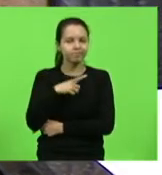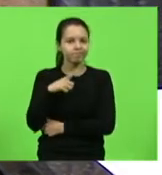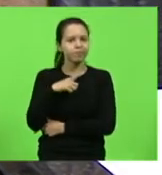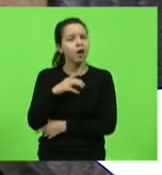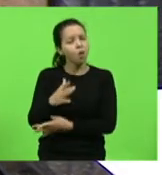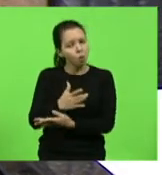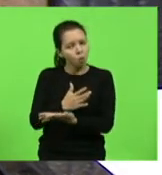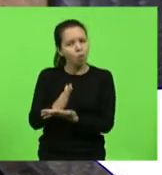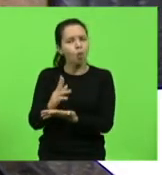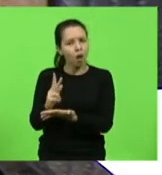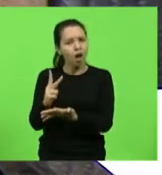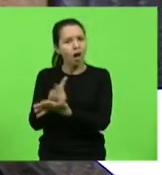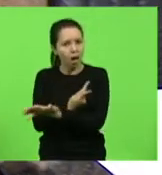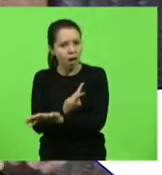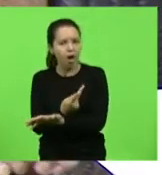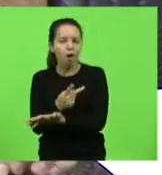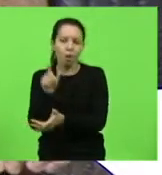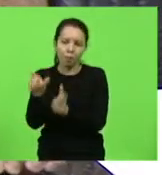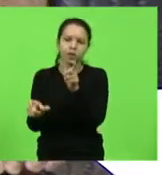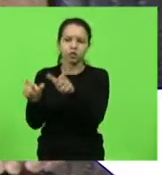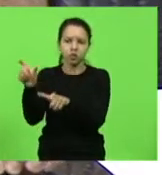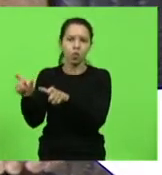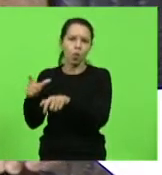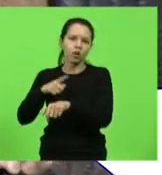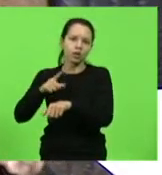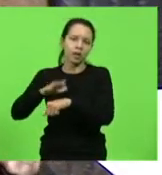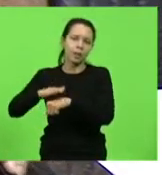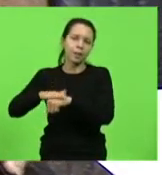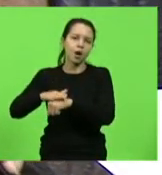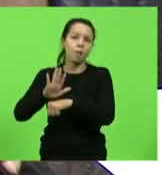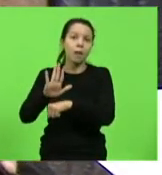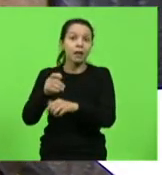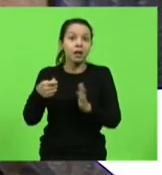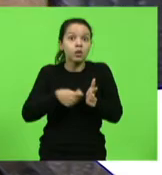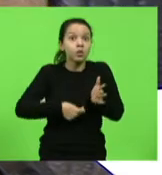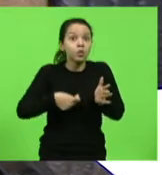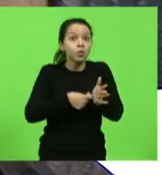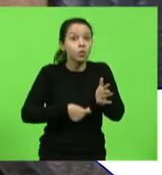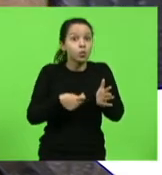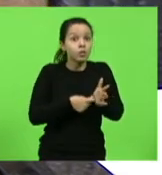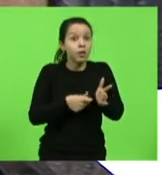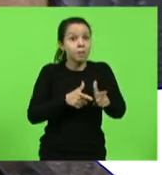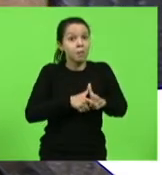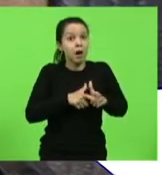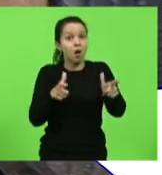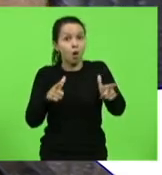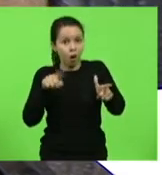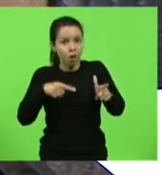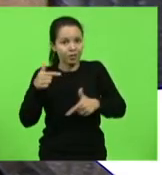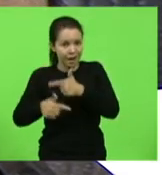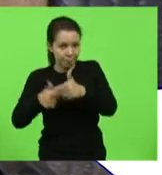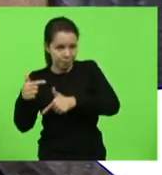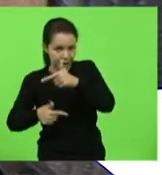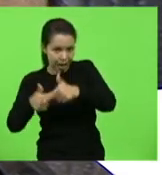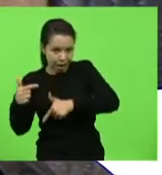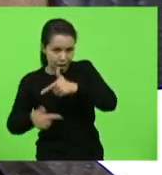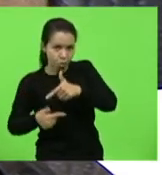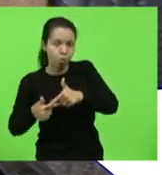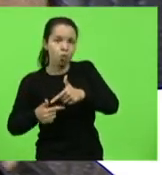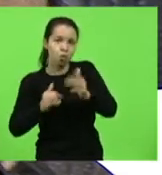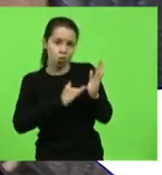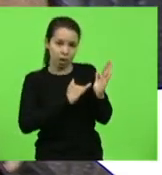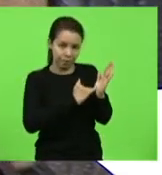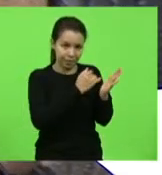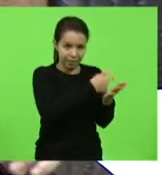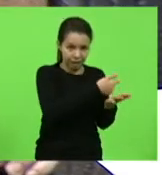agentes, só os atores. A grande luta não é entre o trabalho e o capital, nada disso. A